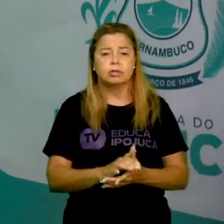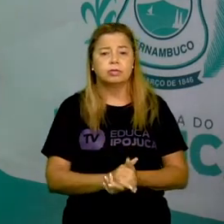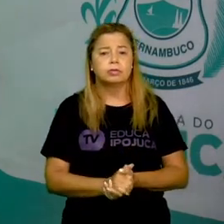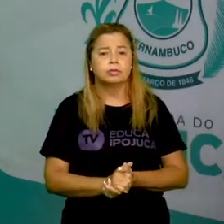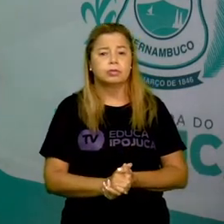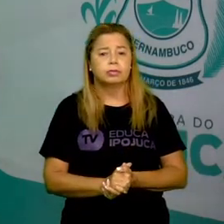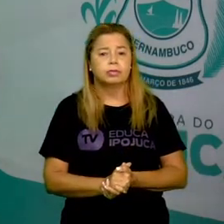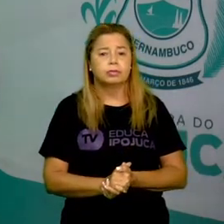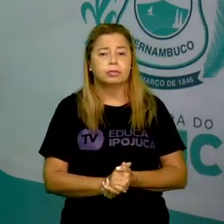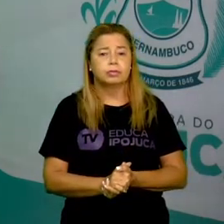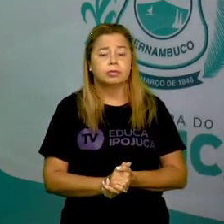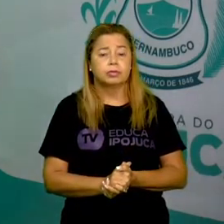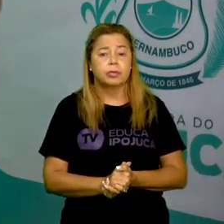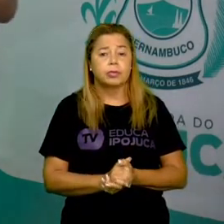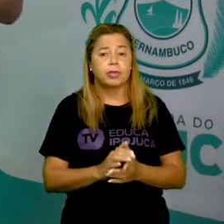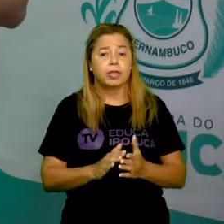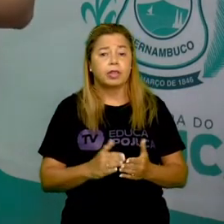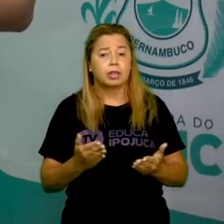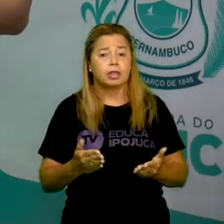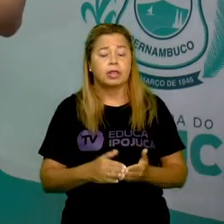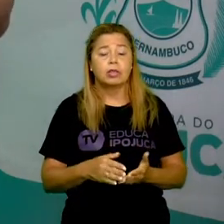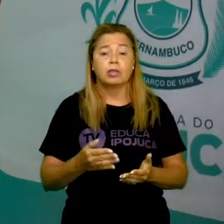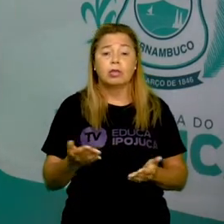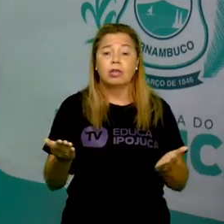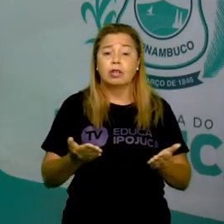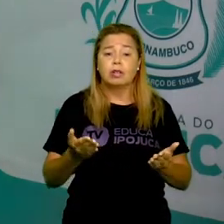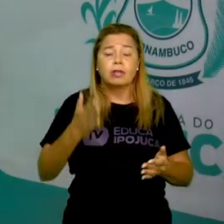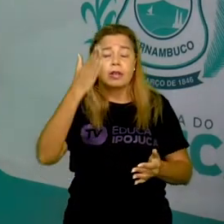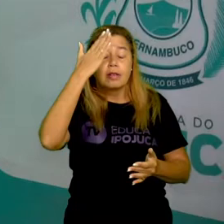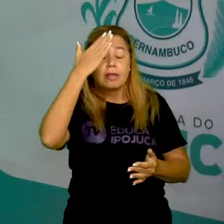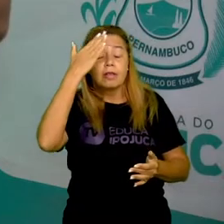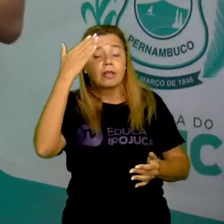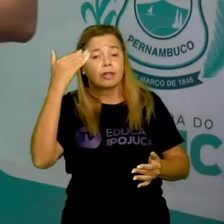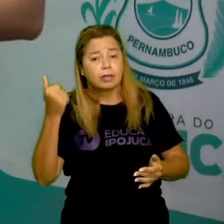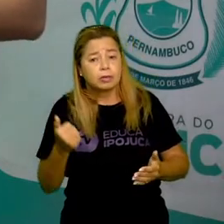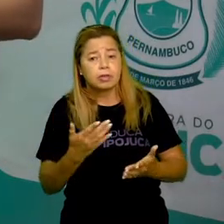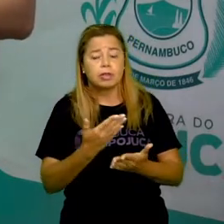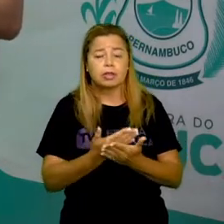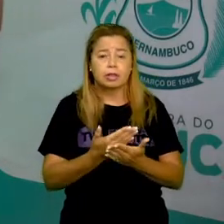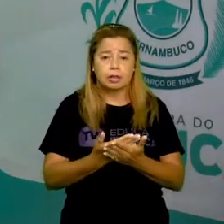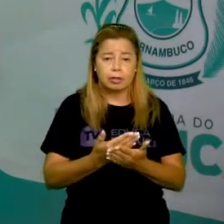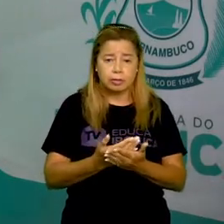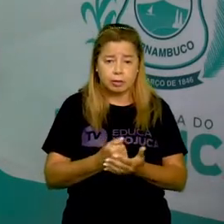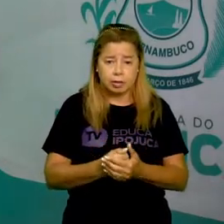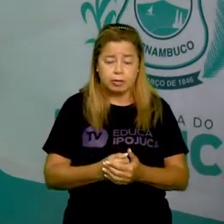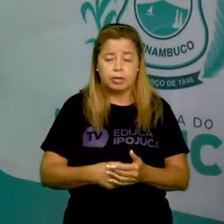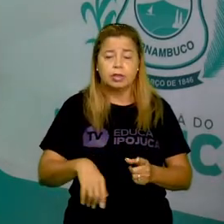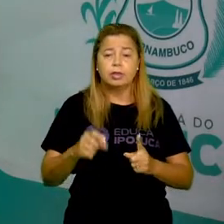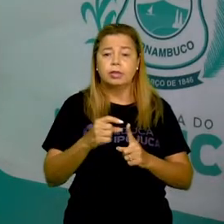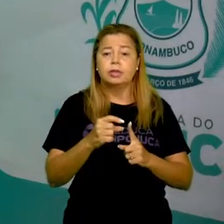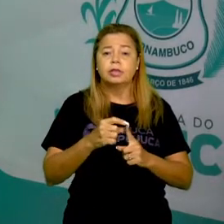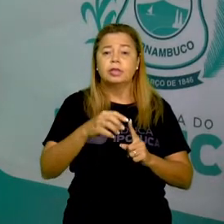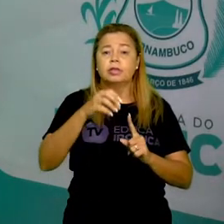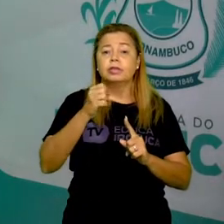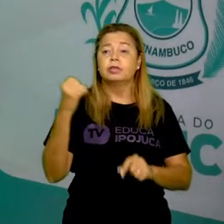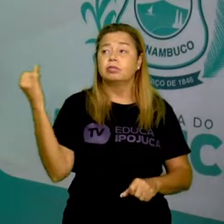No nosso momento de revisão da aula, a gente pode perceber que, nas palavras-chave,